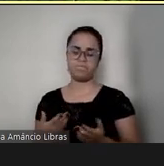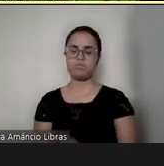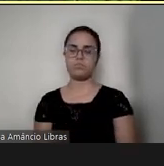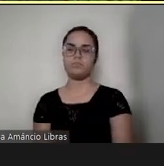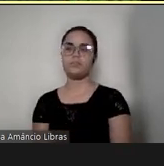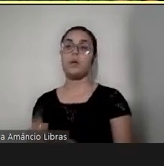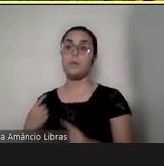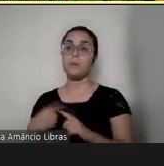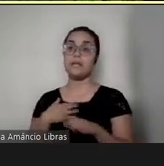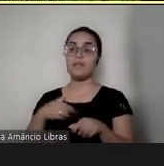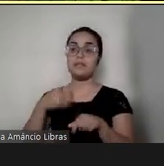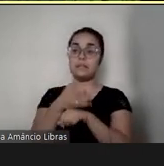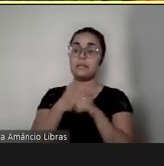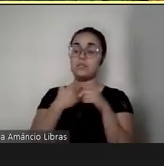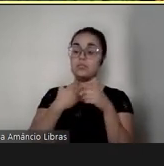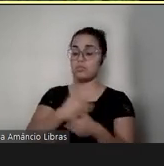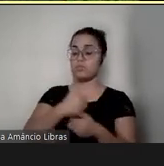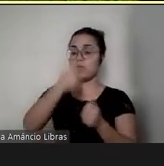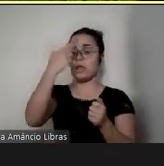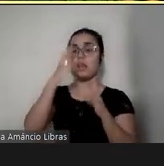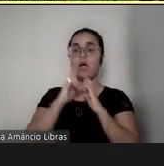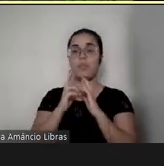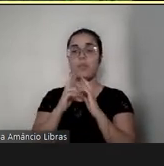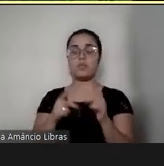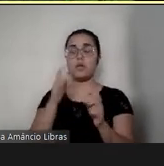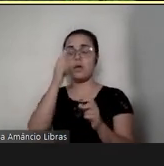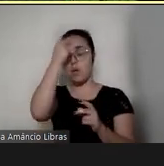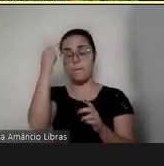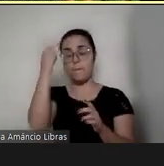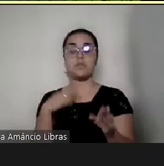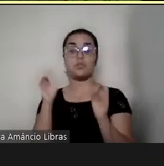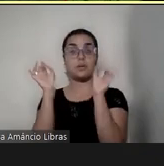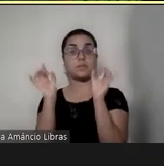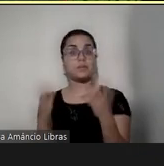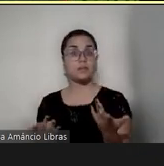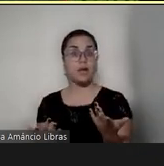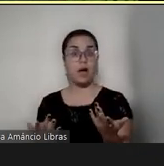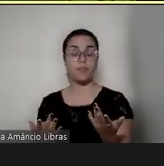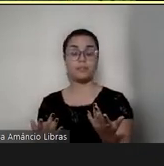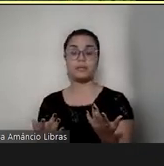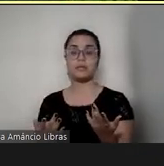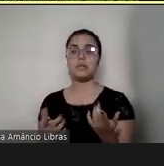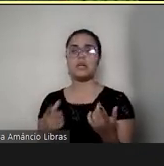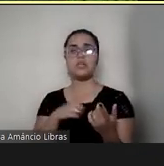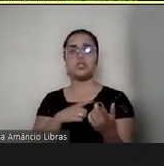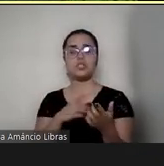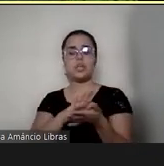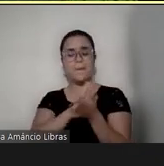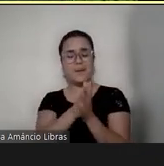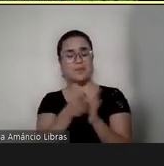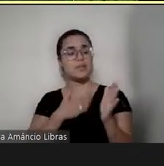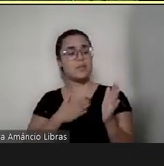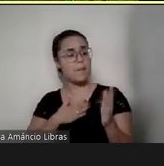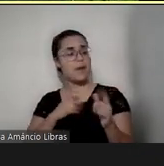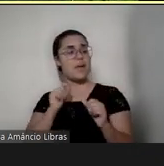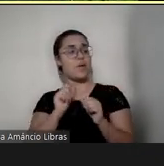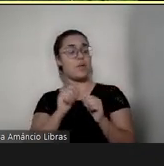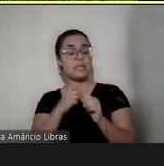como é que eu ia fazer pra lidar com uma criança diferente, tinha até um preconceito meu em relação a isso,